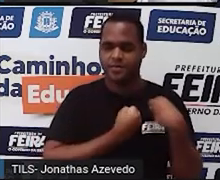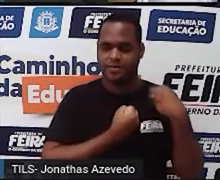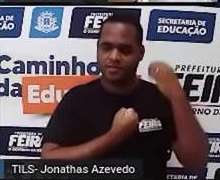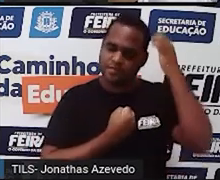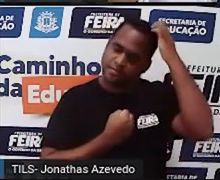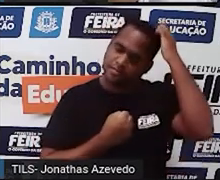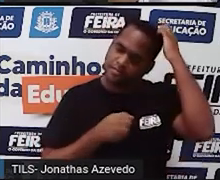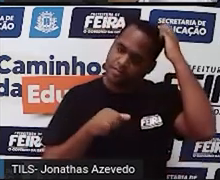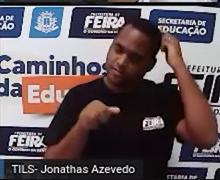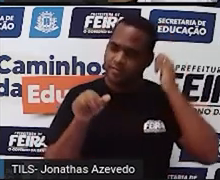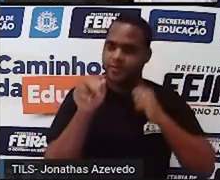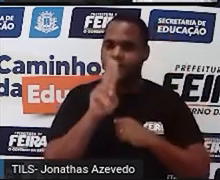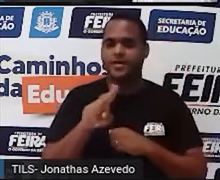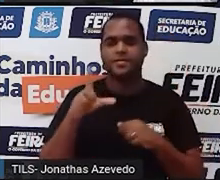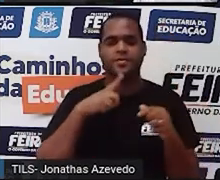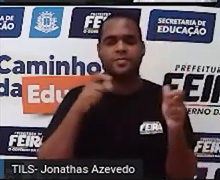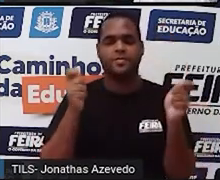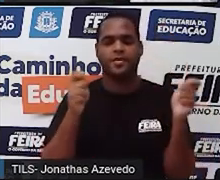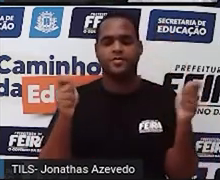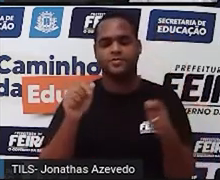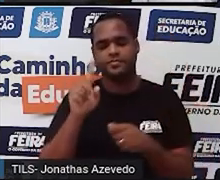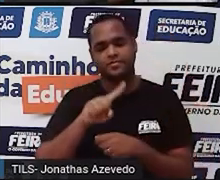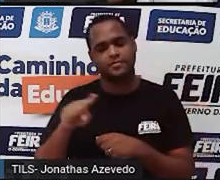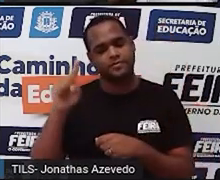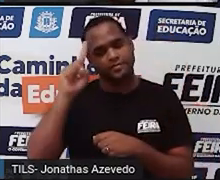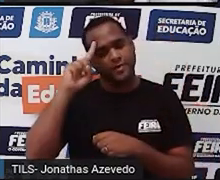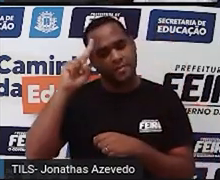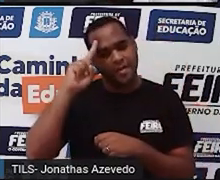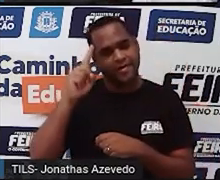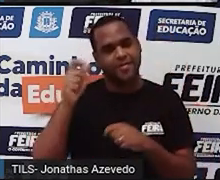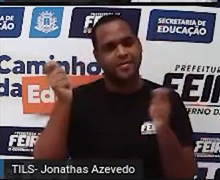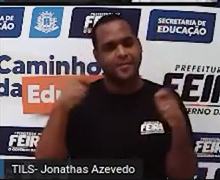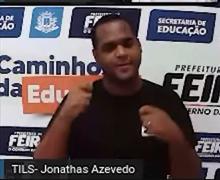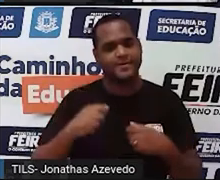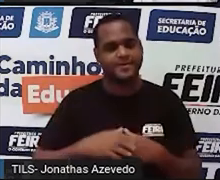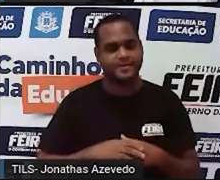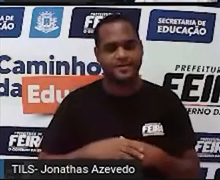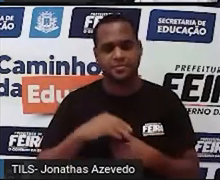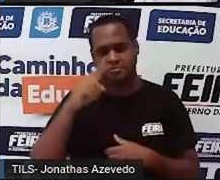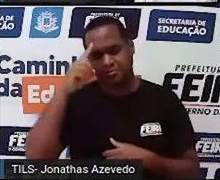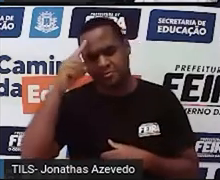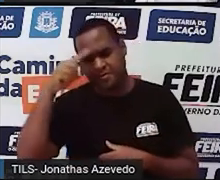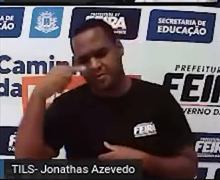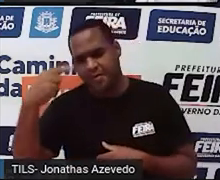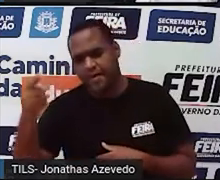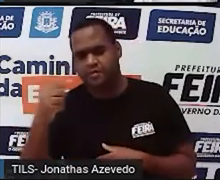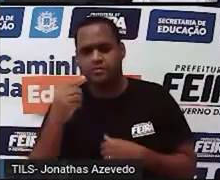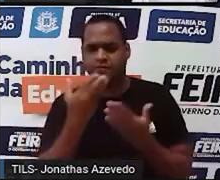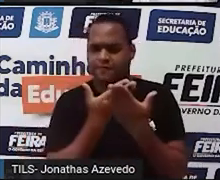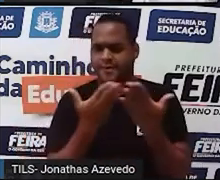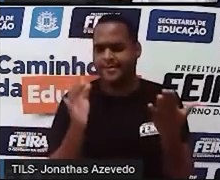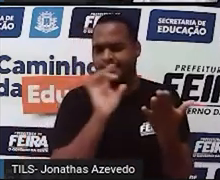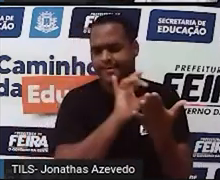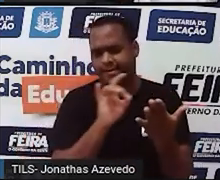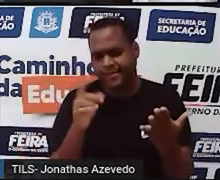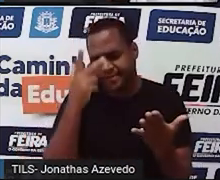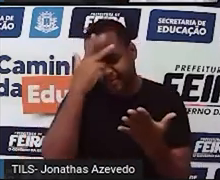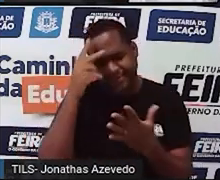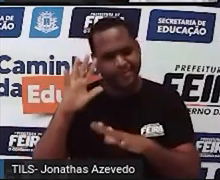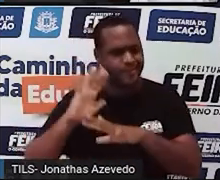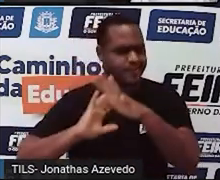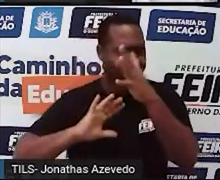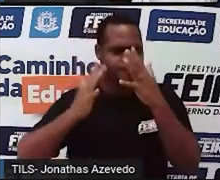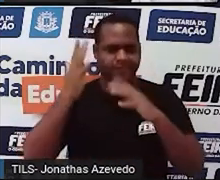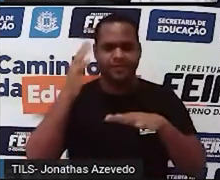situações que podem aparecer no meu dia a dia, no seu dia a dia, no dia a dia de qualquer pessoa,